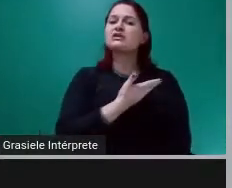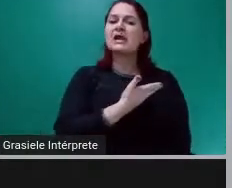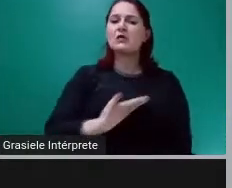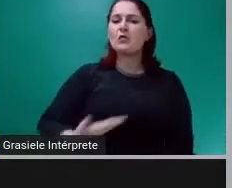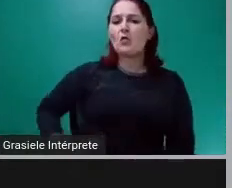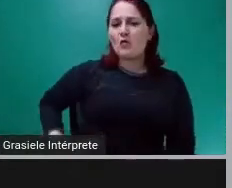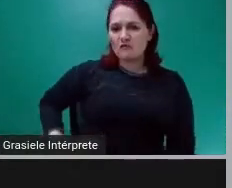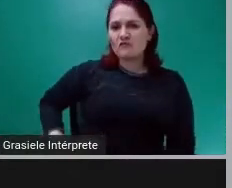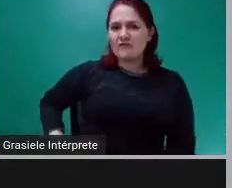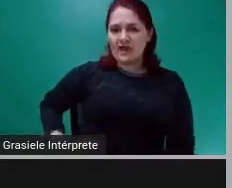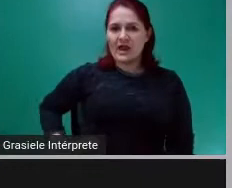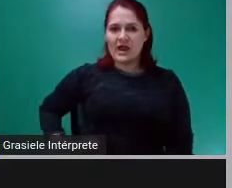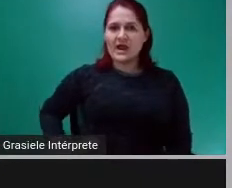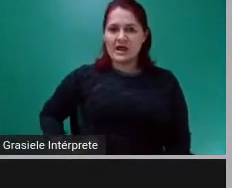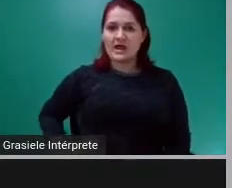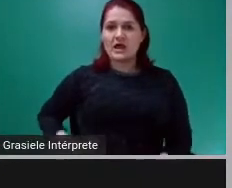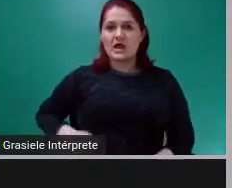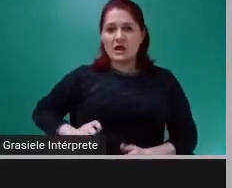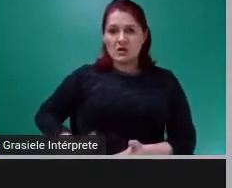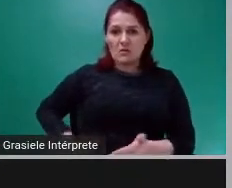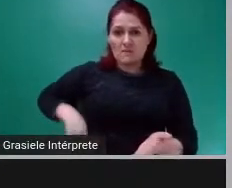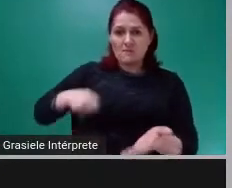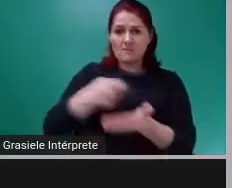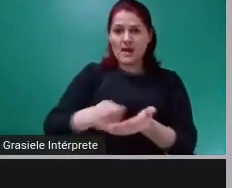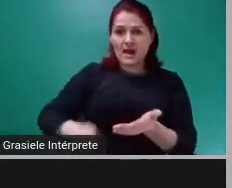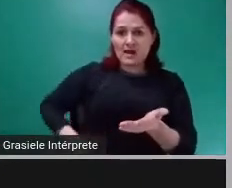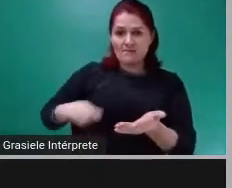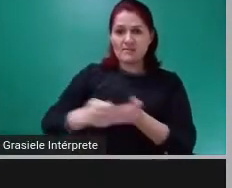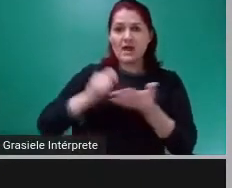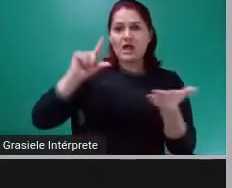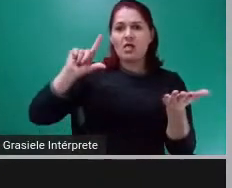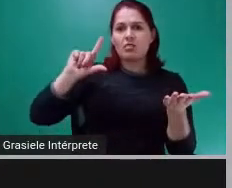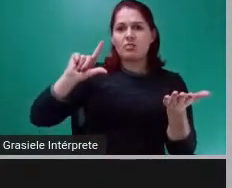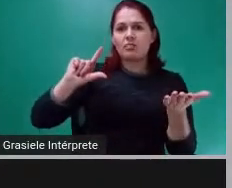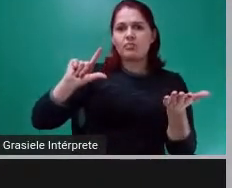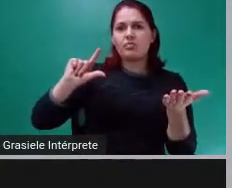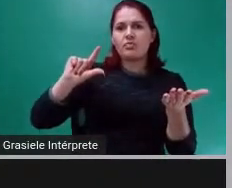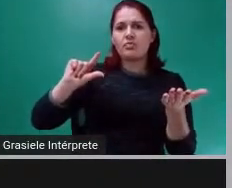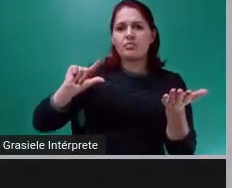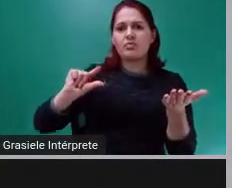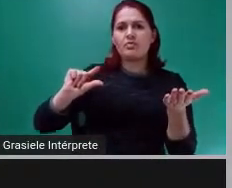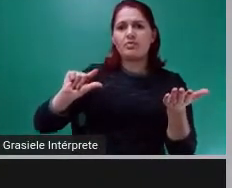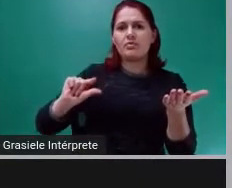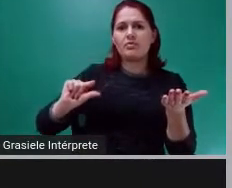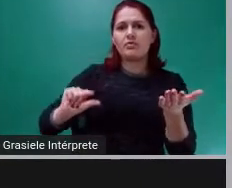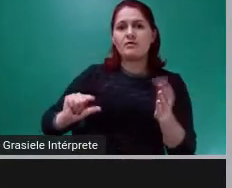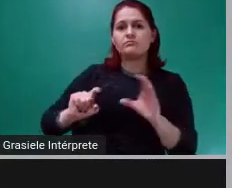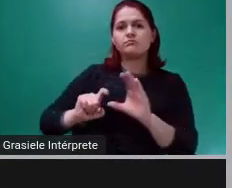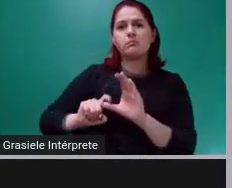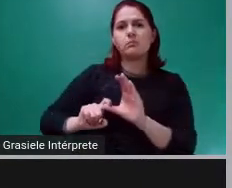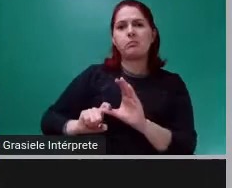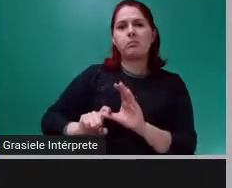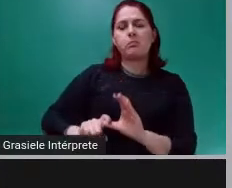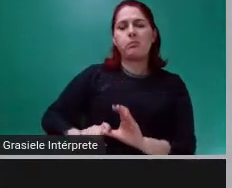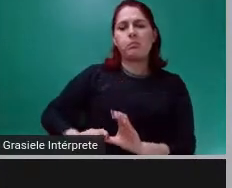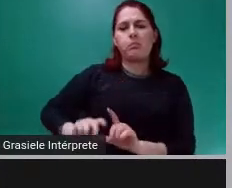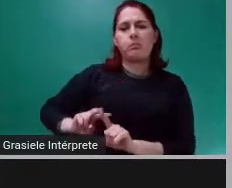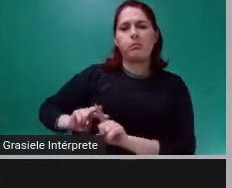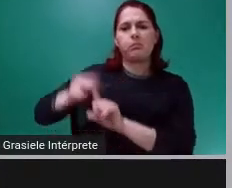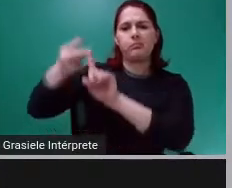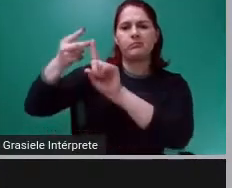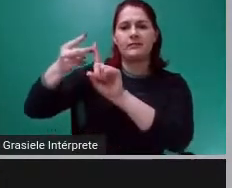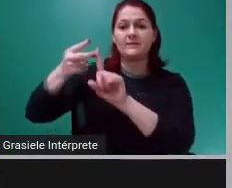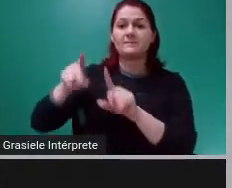o setor privado, muito bem documentado pela Auditoria Cidadã, e, segundo, a tutela